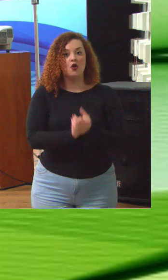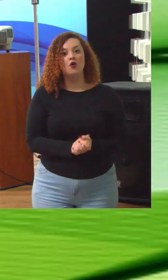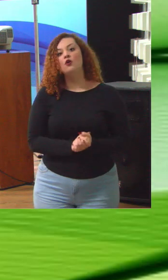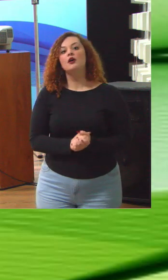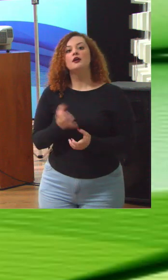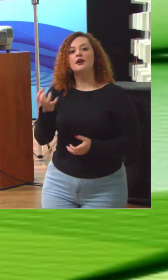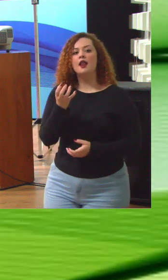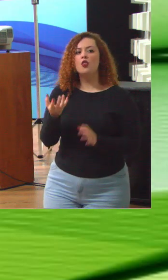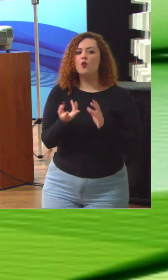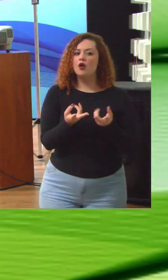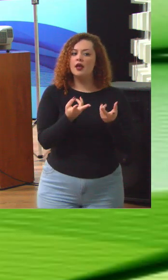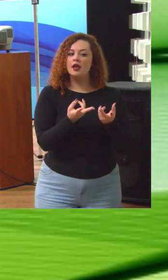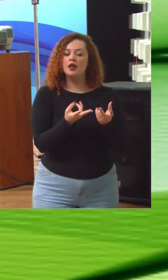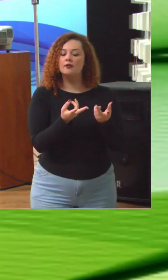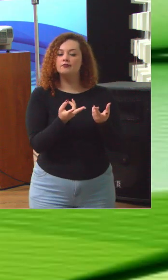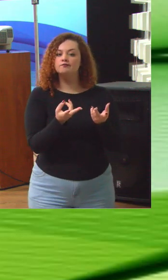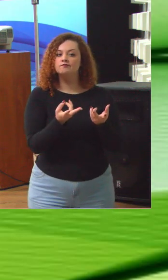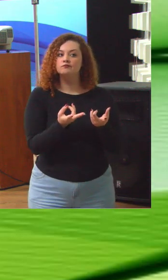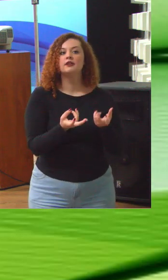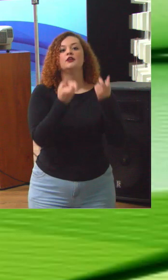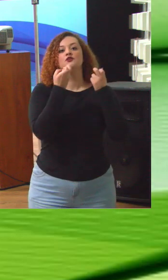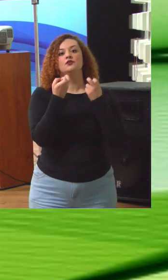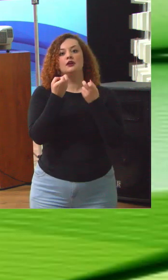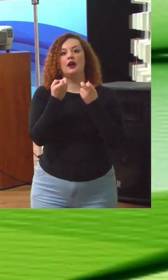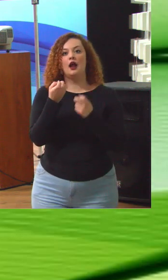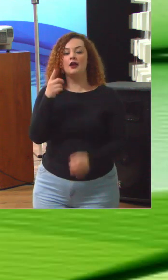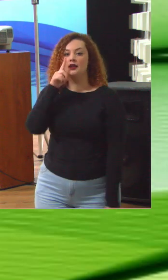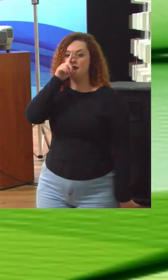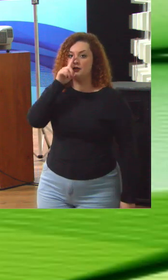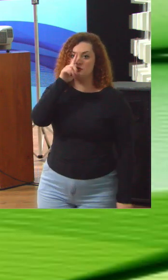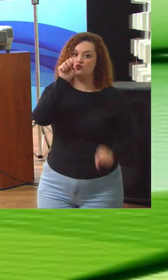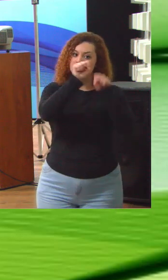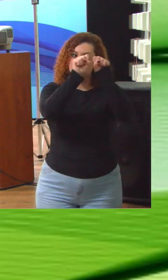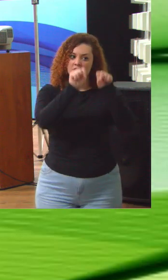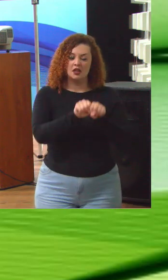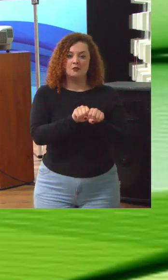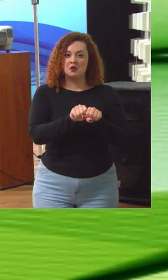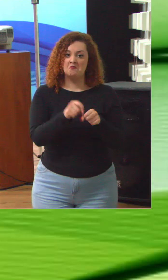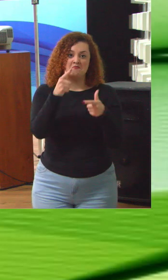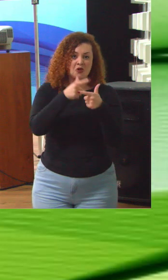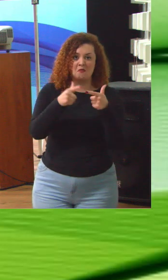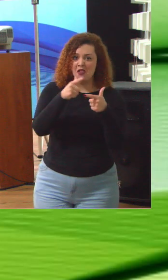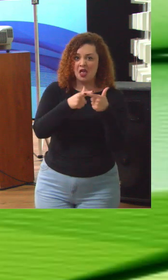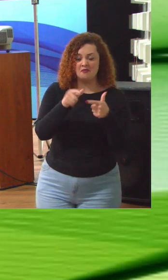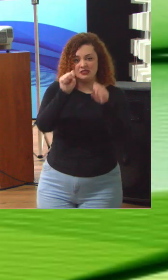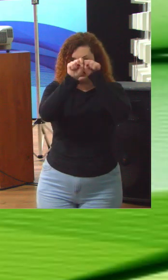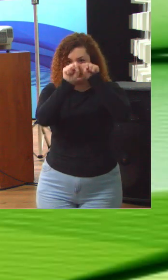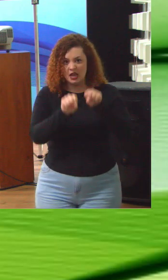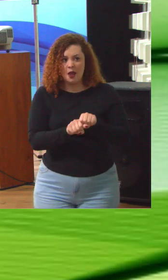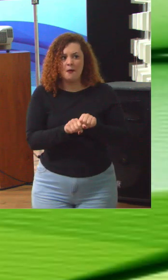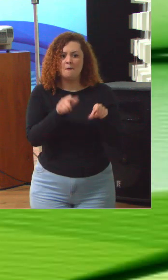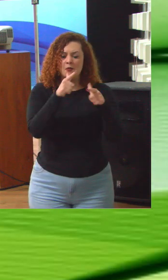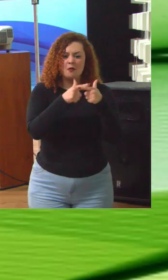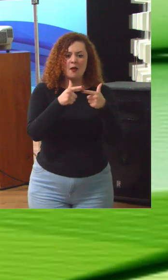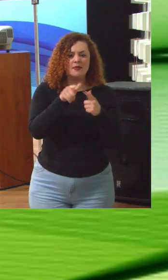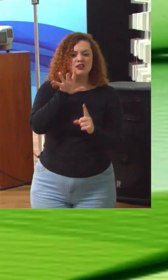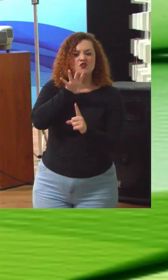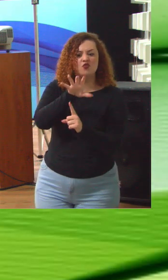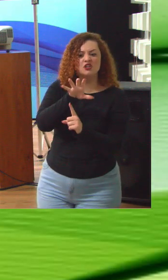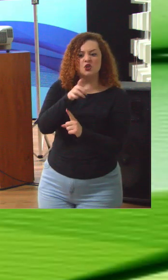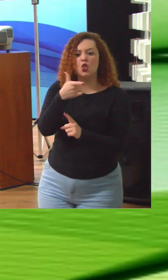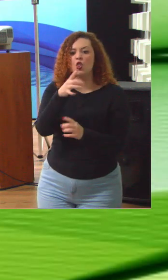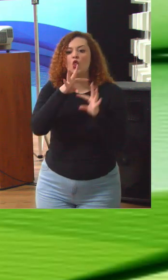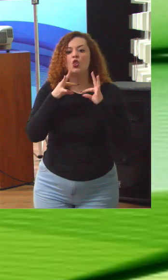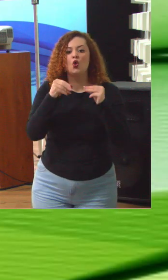busca da identificação de riscos sistêmicos ou gargalos sistêmicos, problemas que afetam mais ou menos todas as